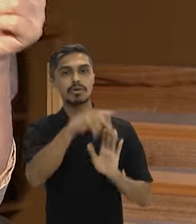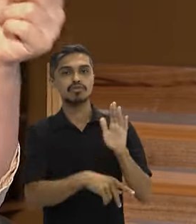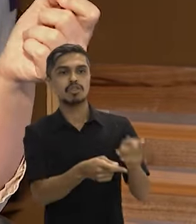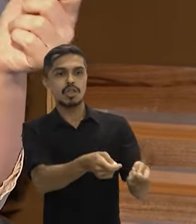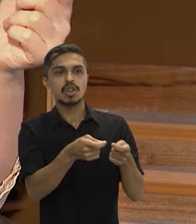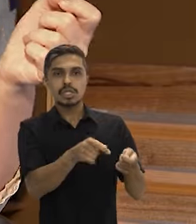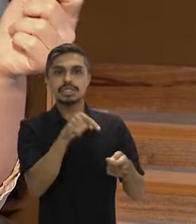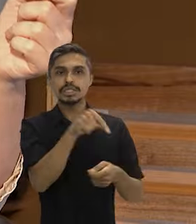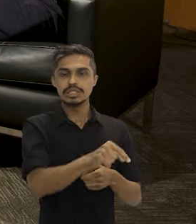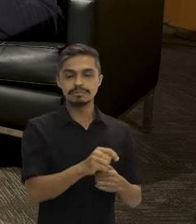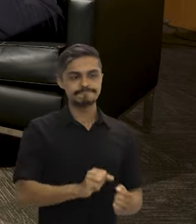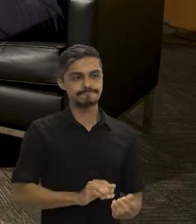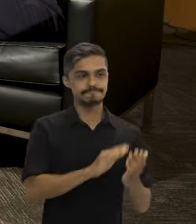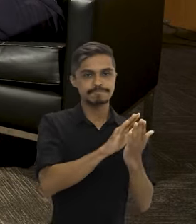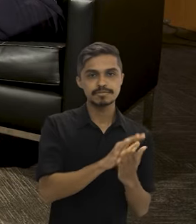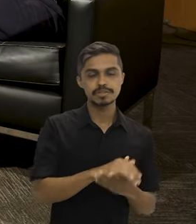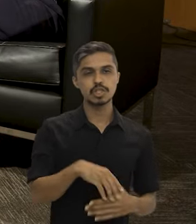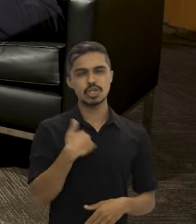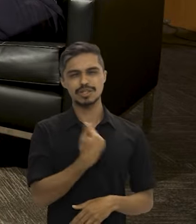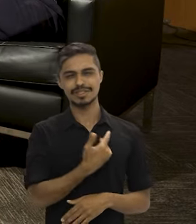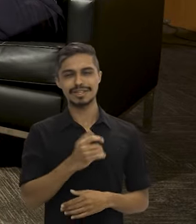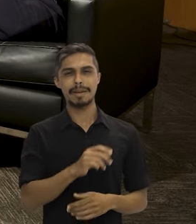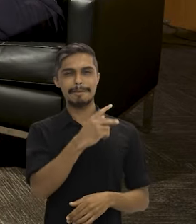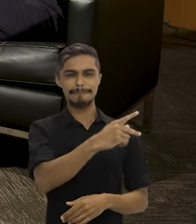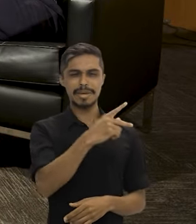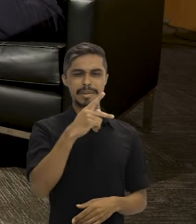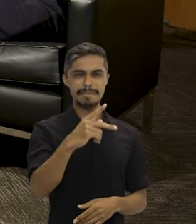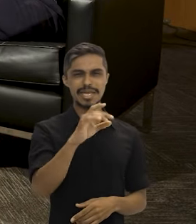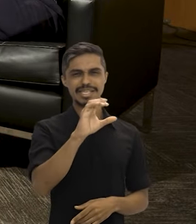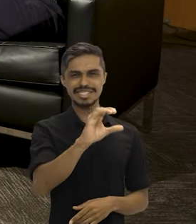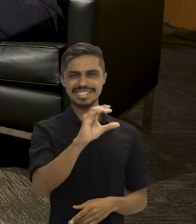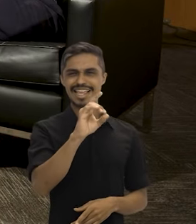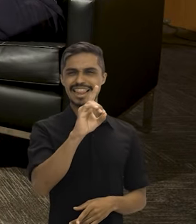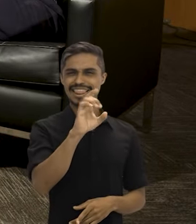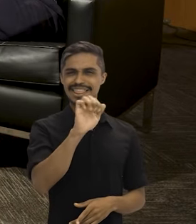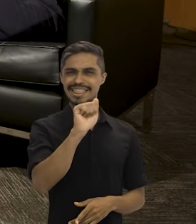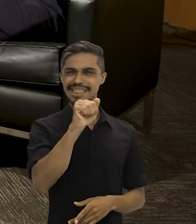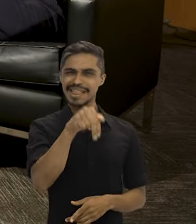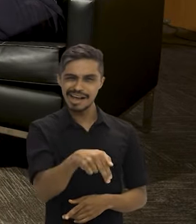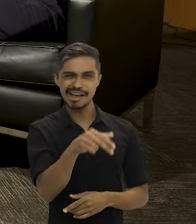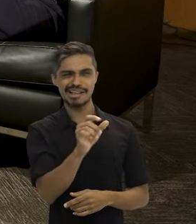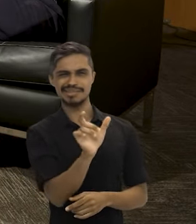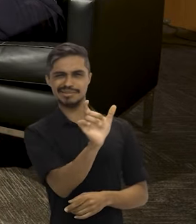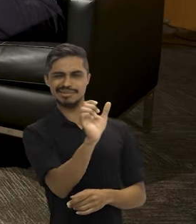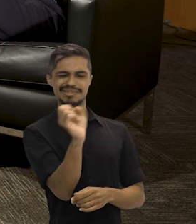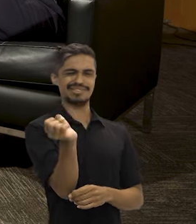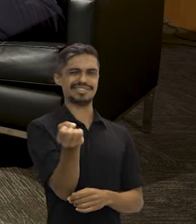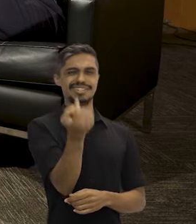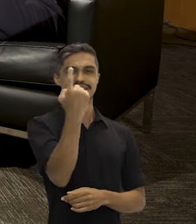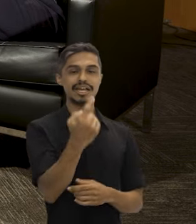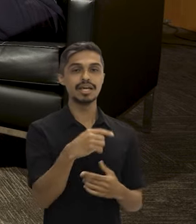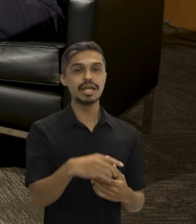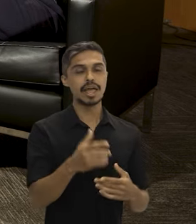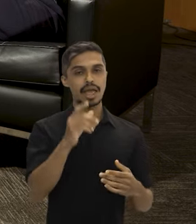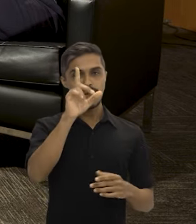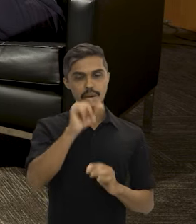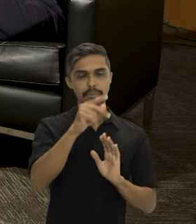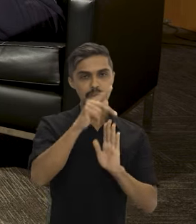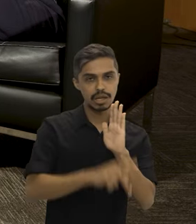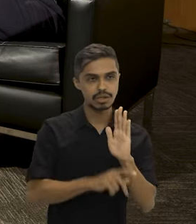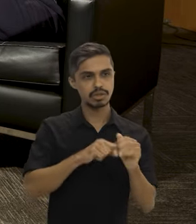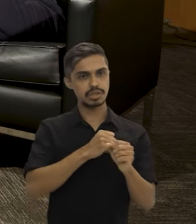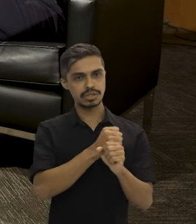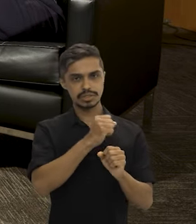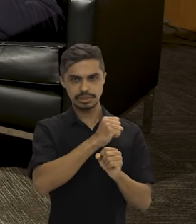e controle do desmatamento, que a gente chama por essa sigla estranha, PPCDAN, que plano nacional de prevenção